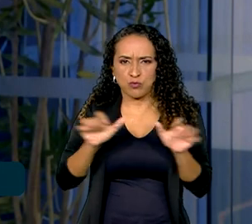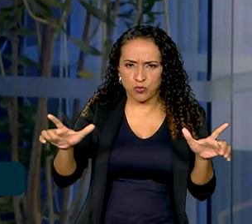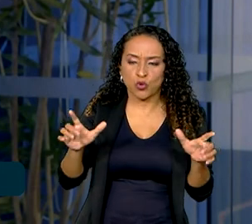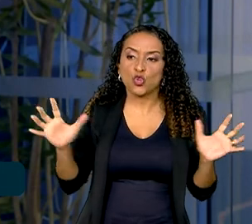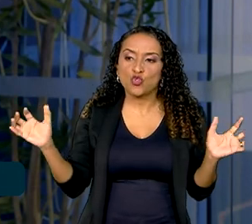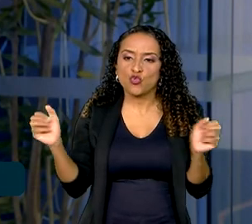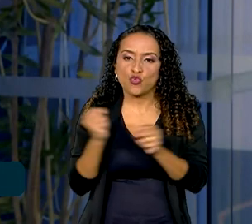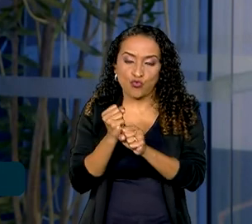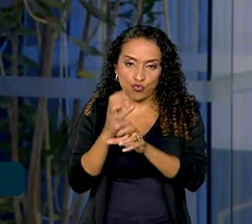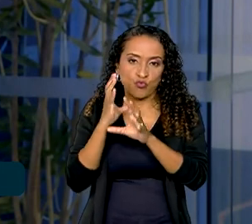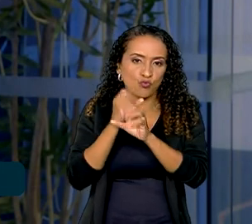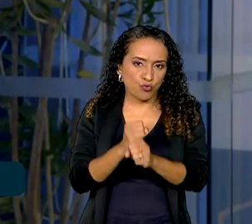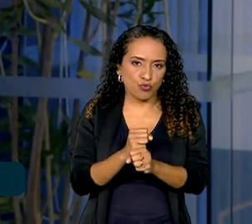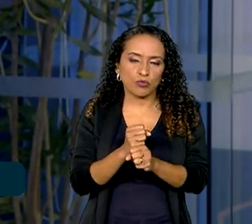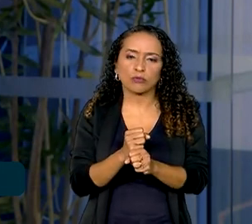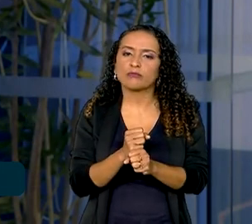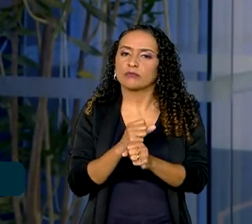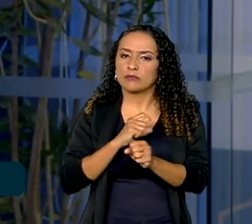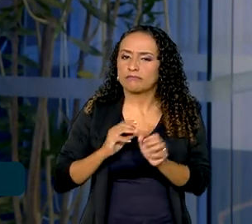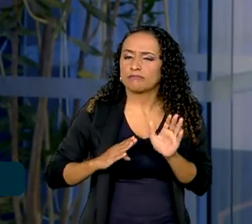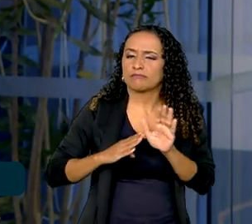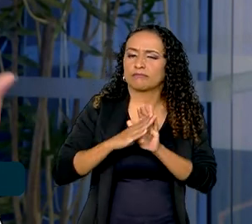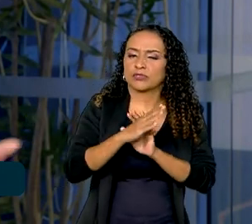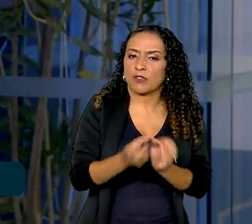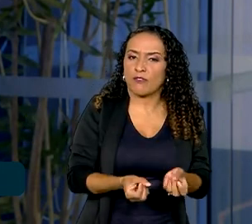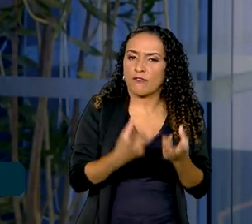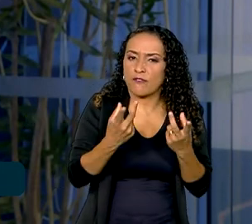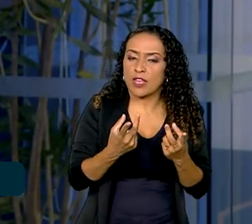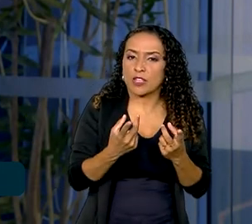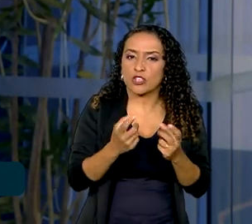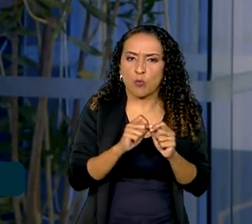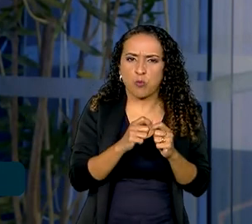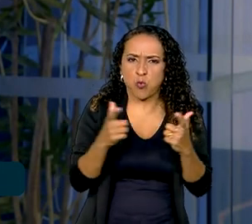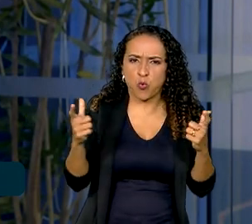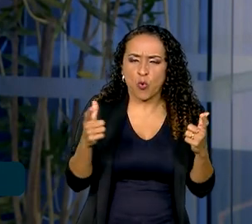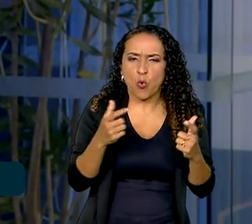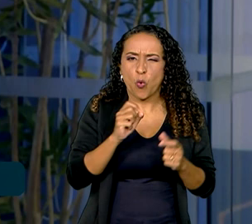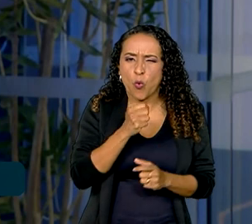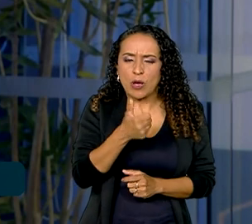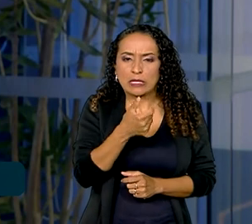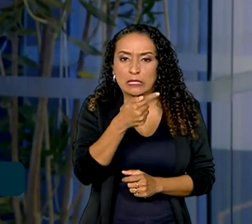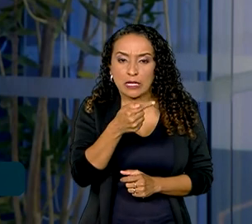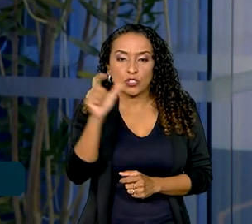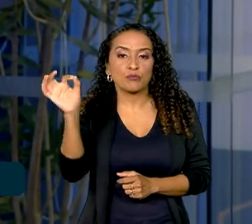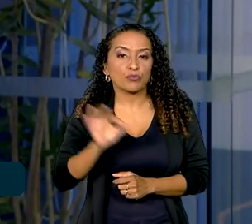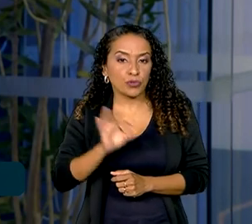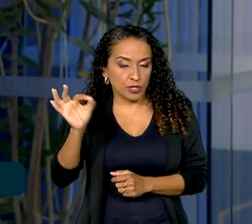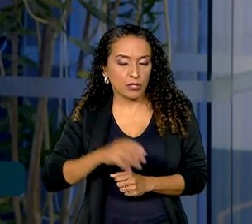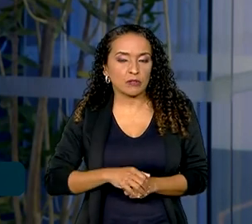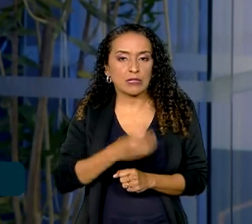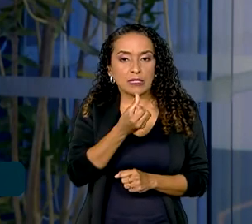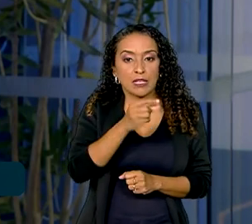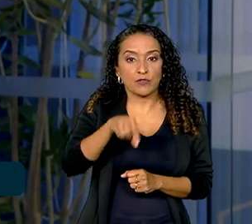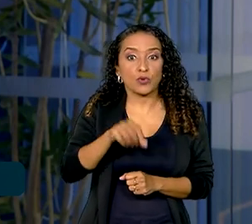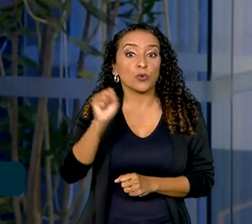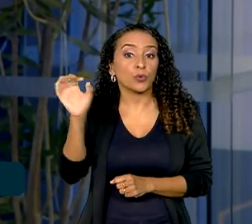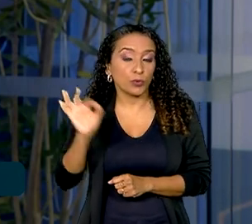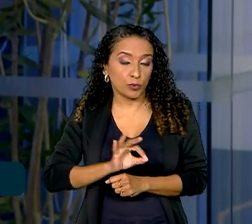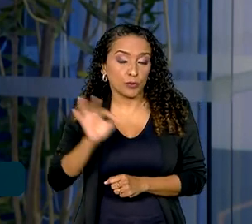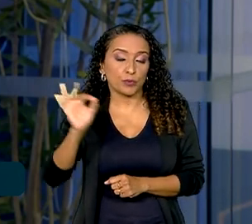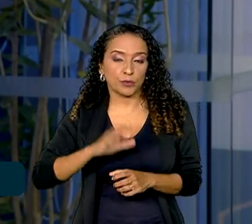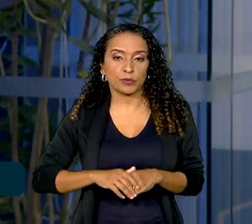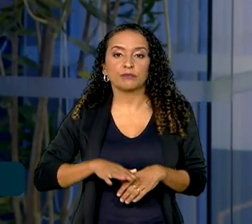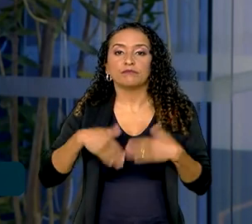juntos, esses dois setores tiveram aumento na venda em volume de quase 7%, 6,8%.